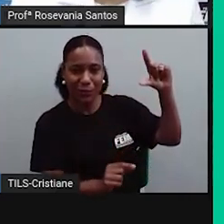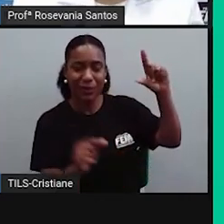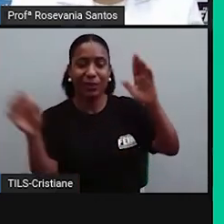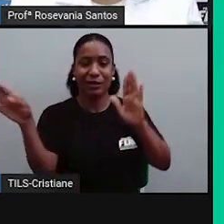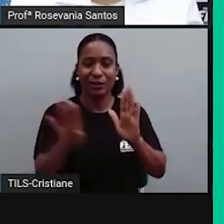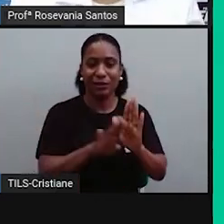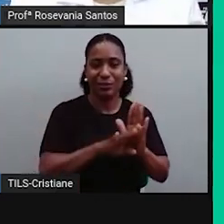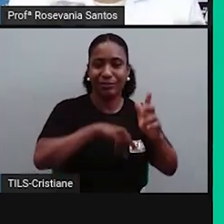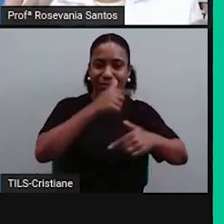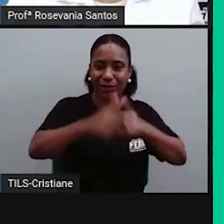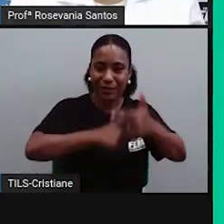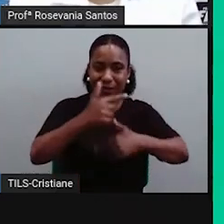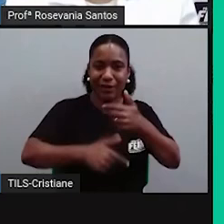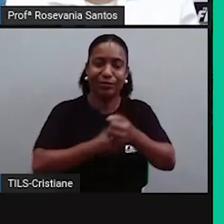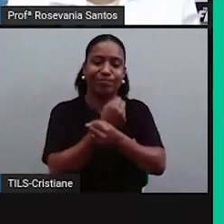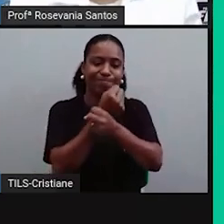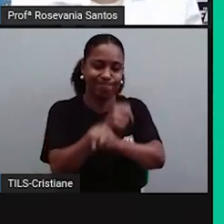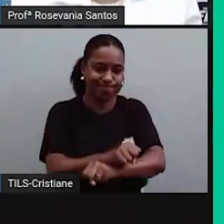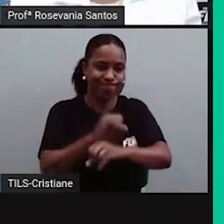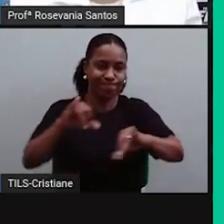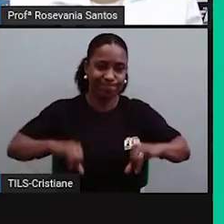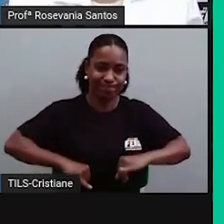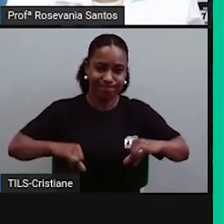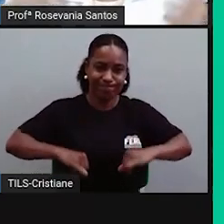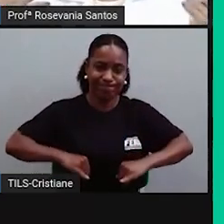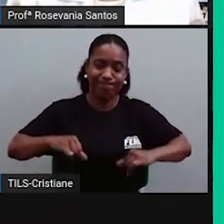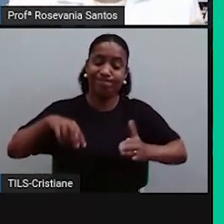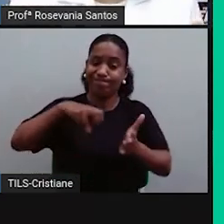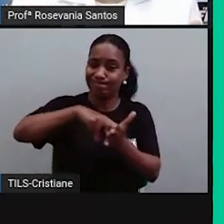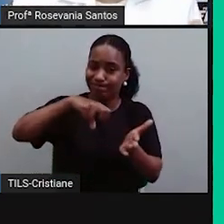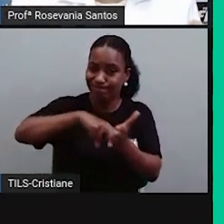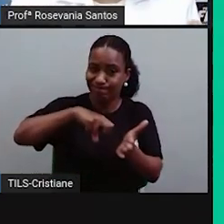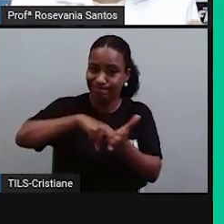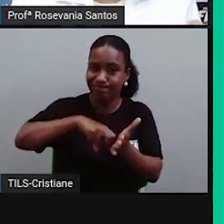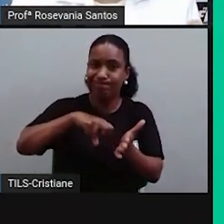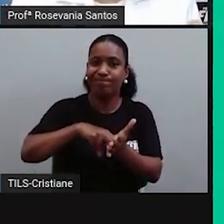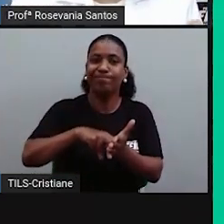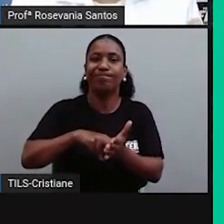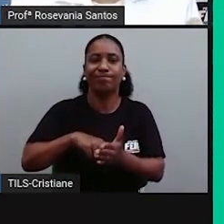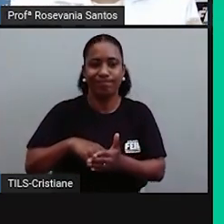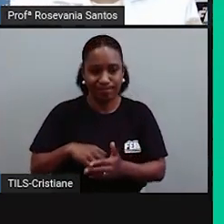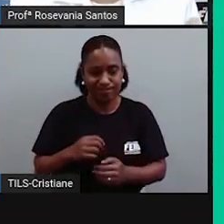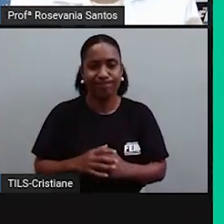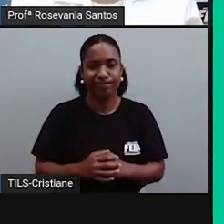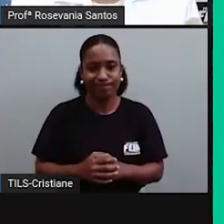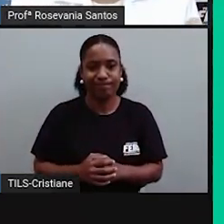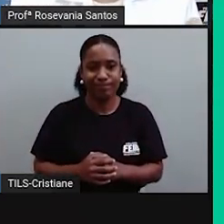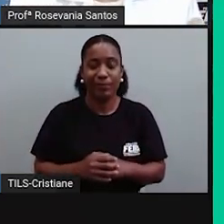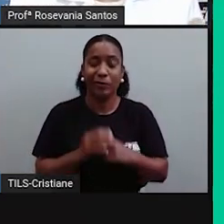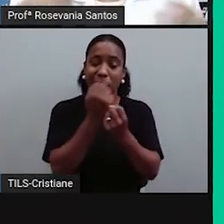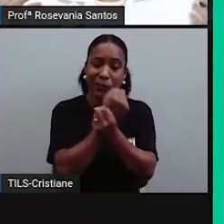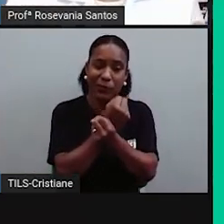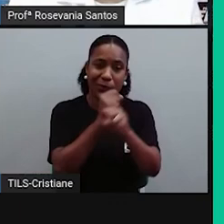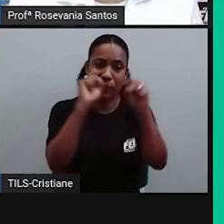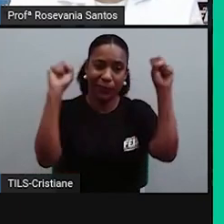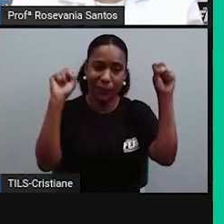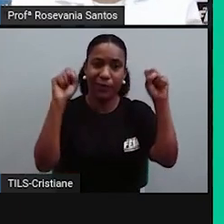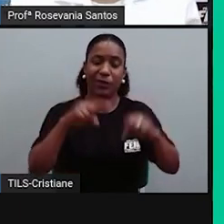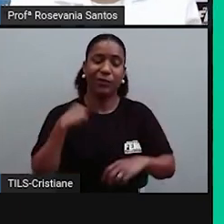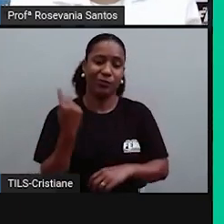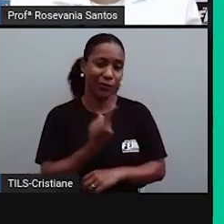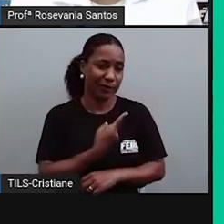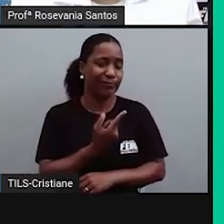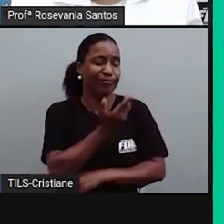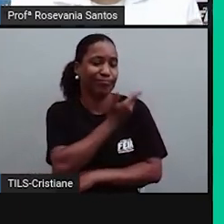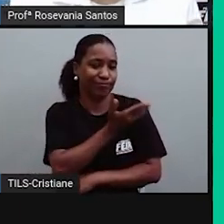Não recebiam nada por isso. Sofriam uma série de castigos. E meses depois, no processo da aposição do território. Ainda não foi dado